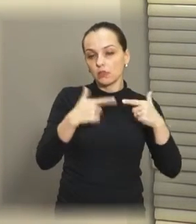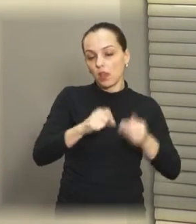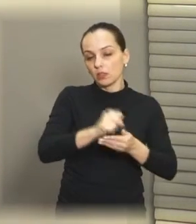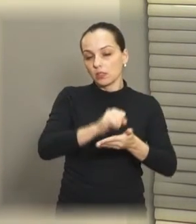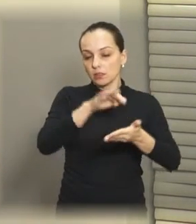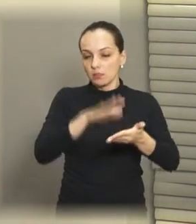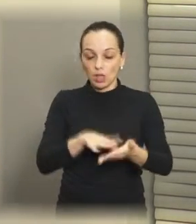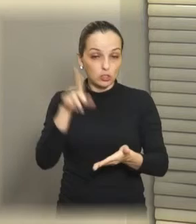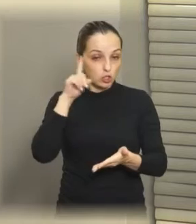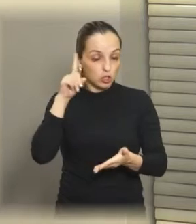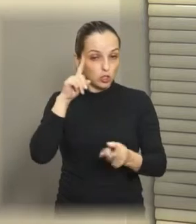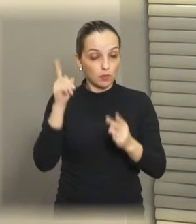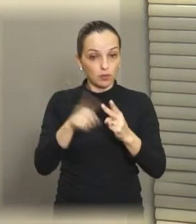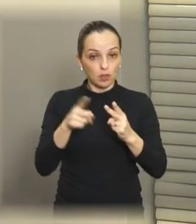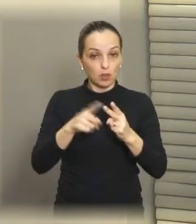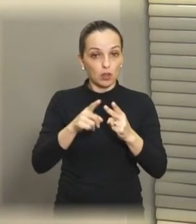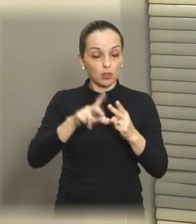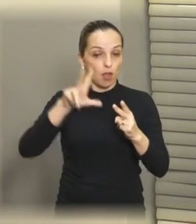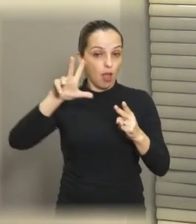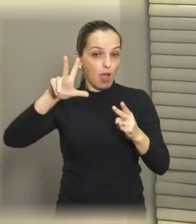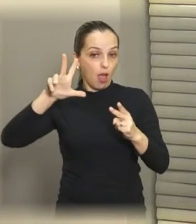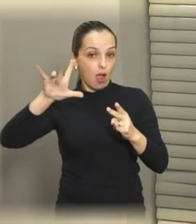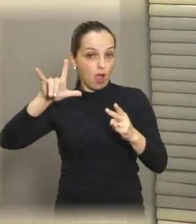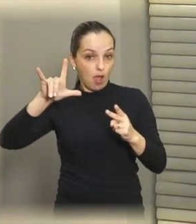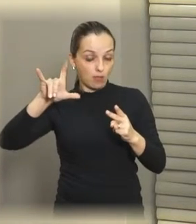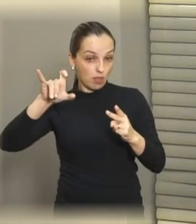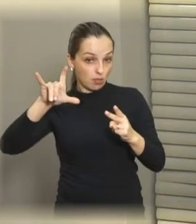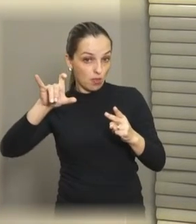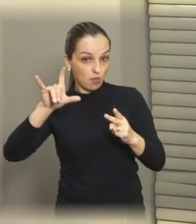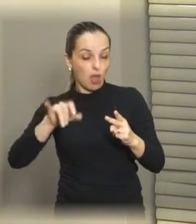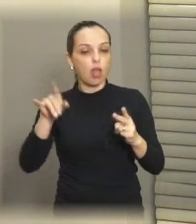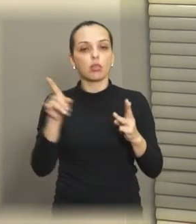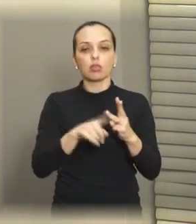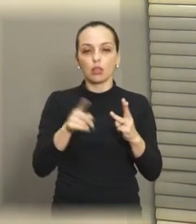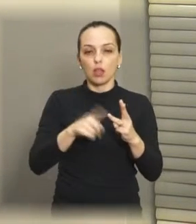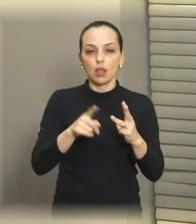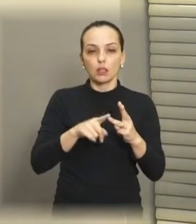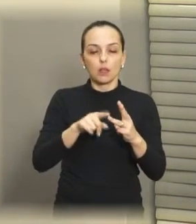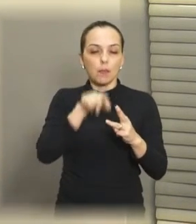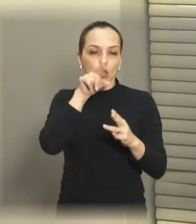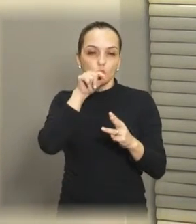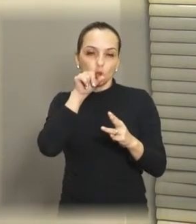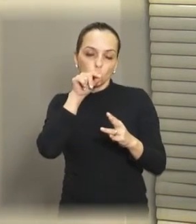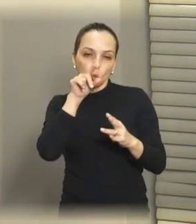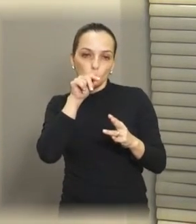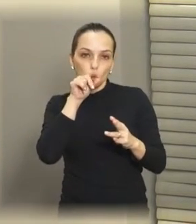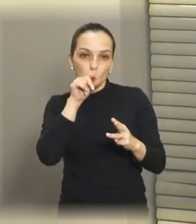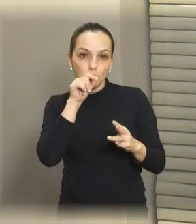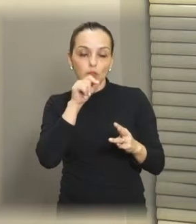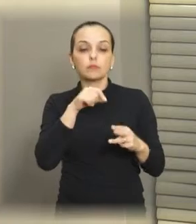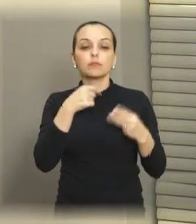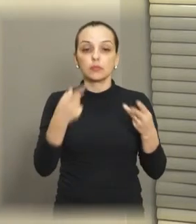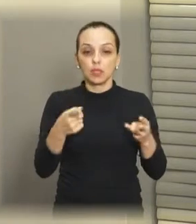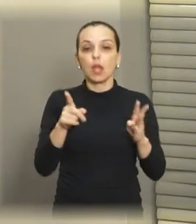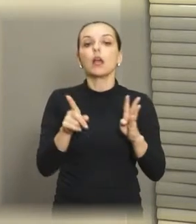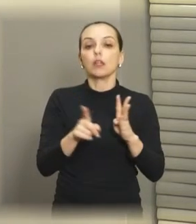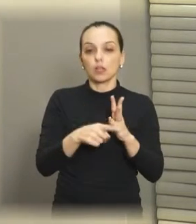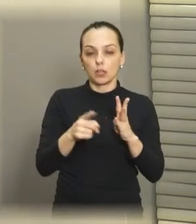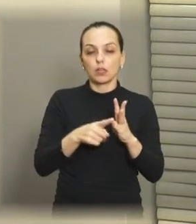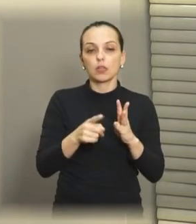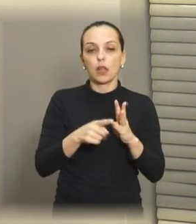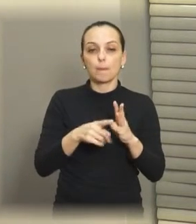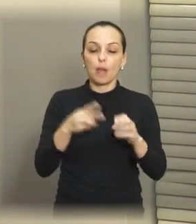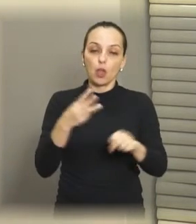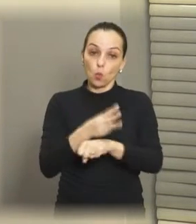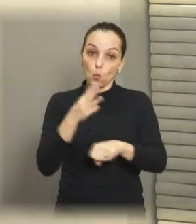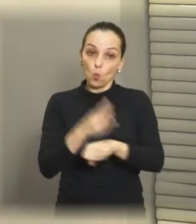Instagram com prestação de contas em tempo real, no arroba tainarafaria13, o nosso Twitter também, arroba tainarafaria13, o WhatsApp do